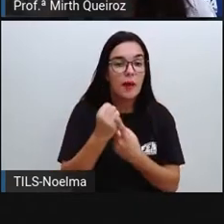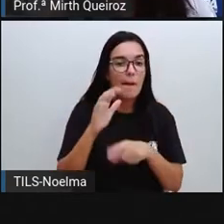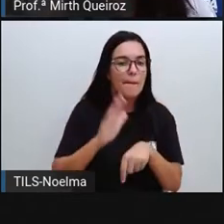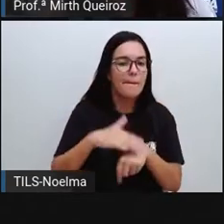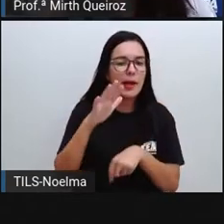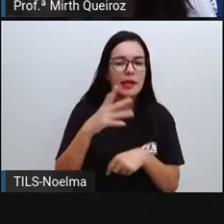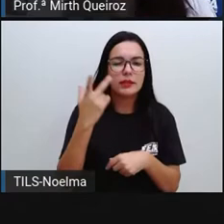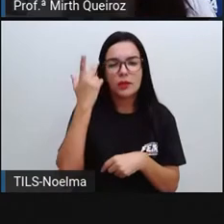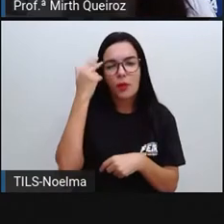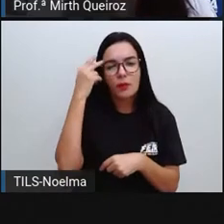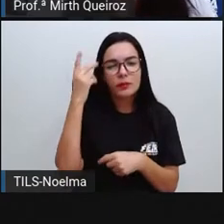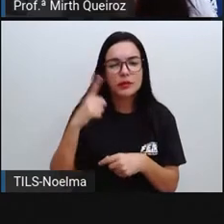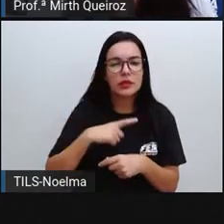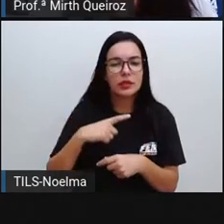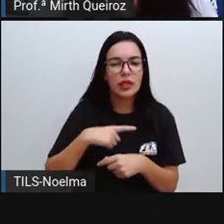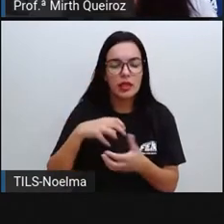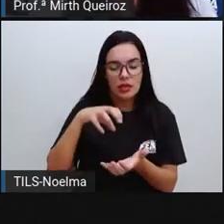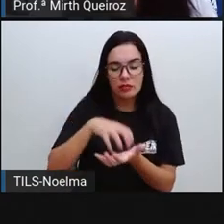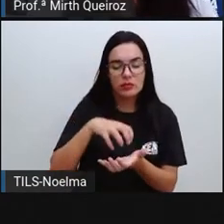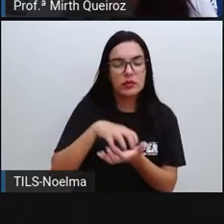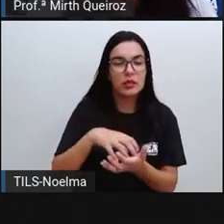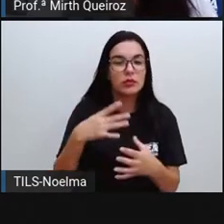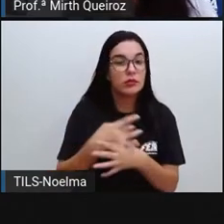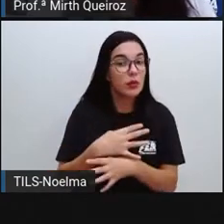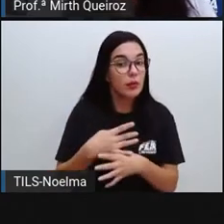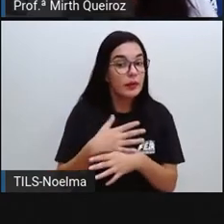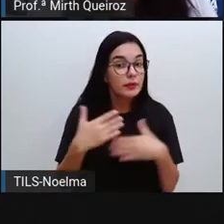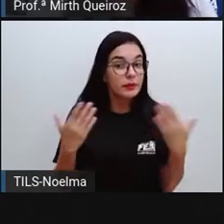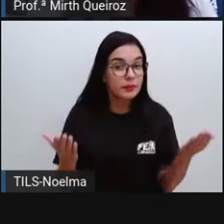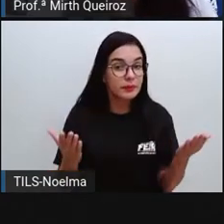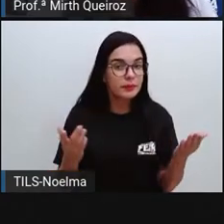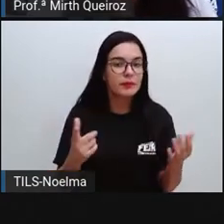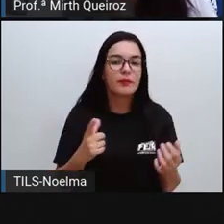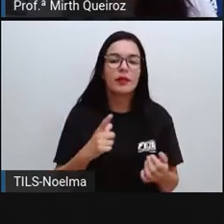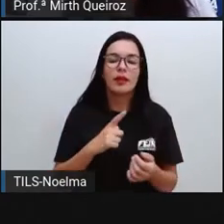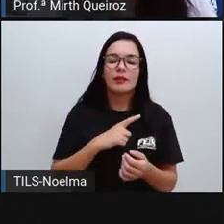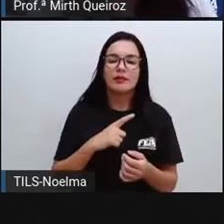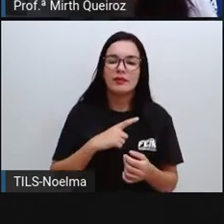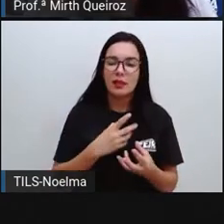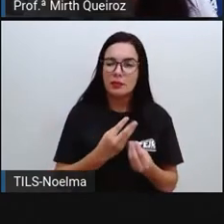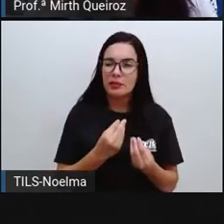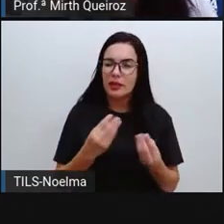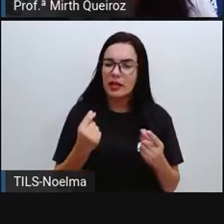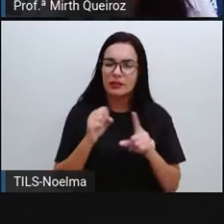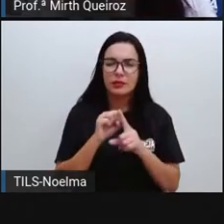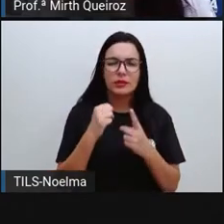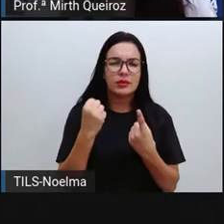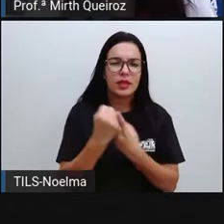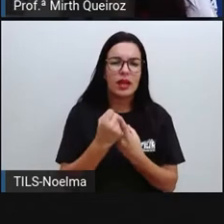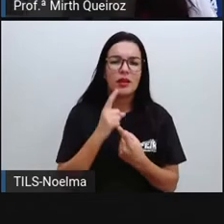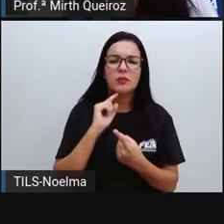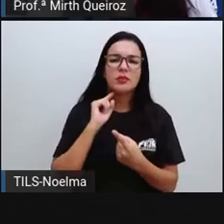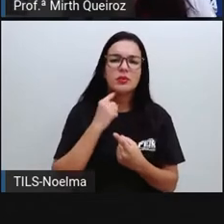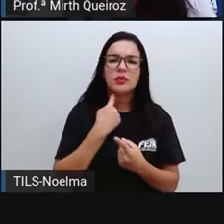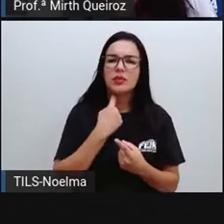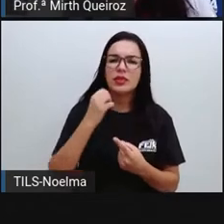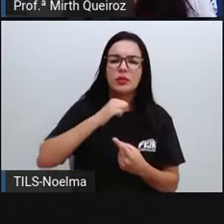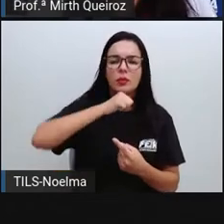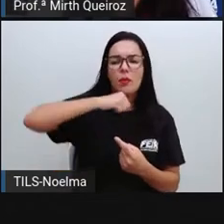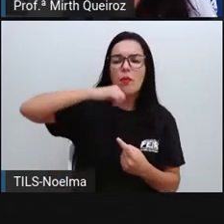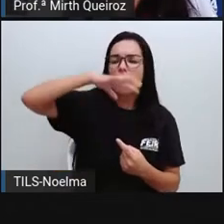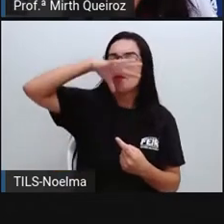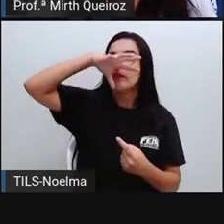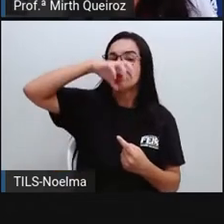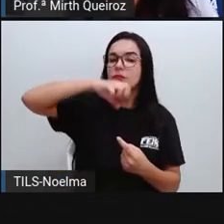acontecem de ordem social. e ambiental, a poluição, especialmente a poluição do ar e a poluição